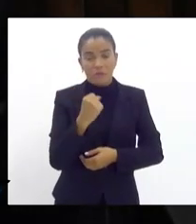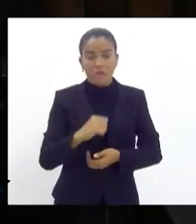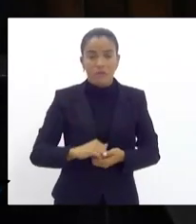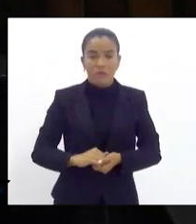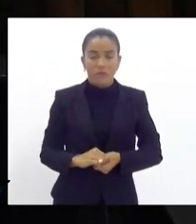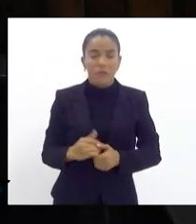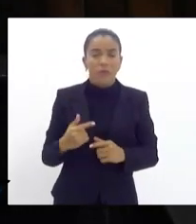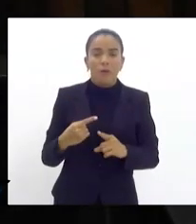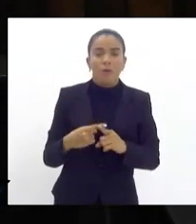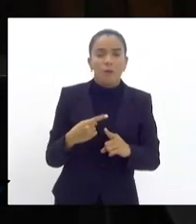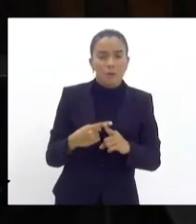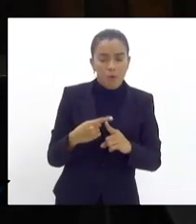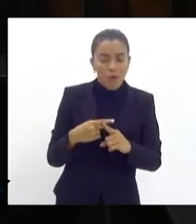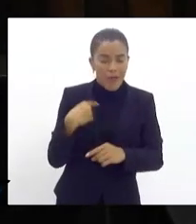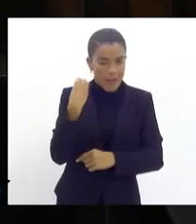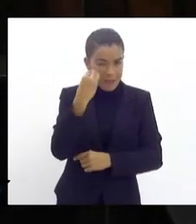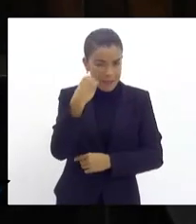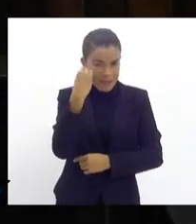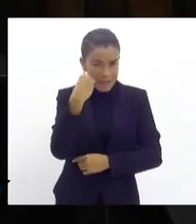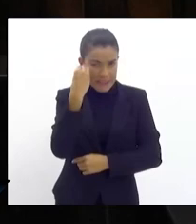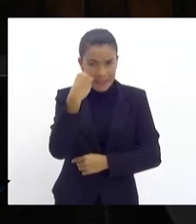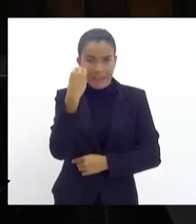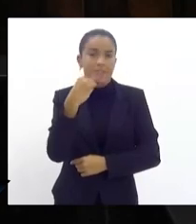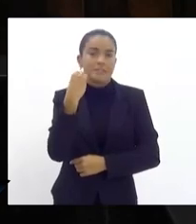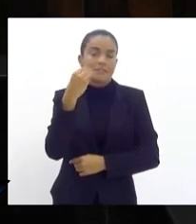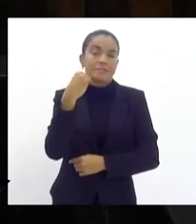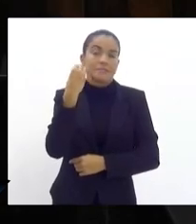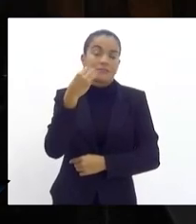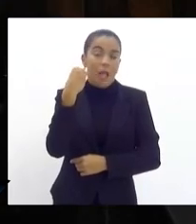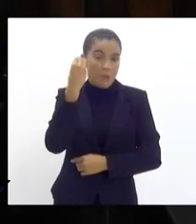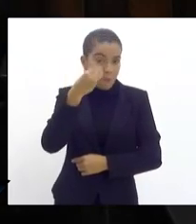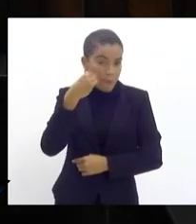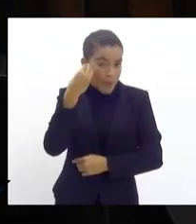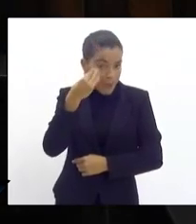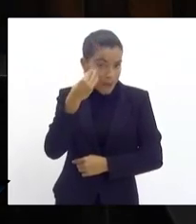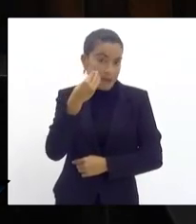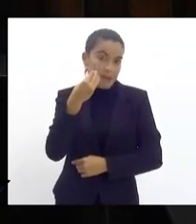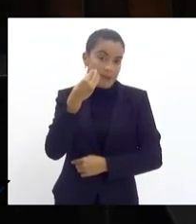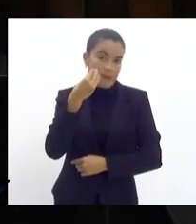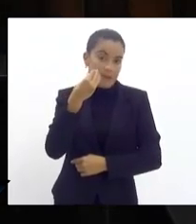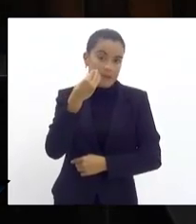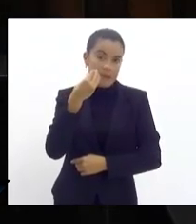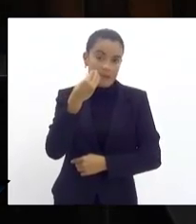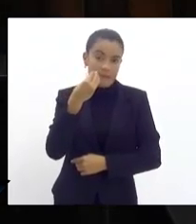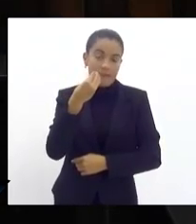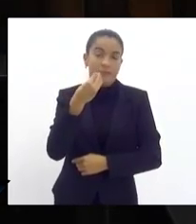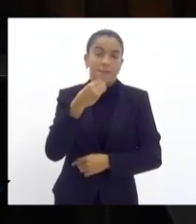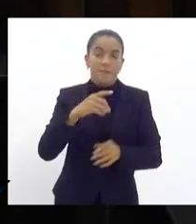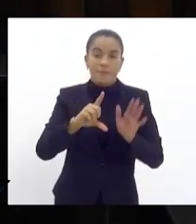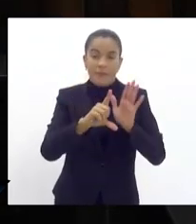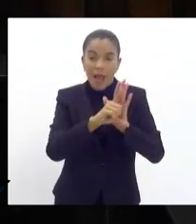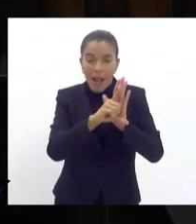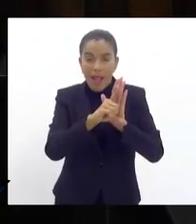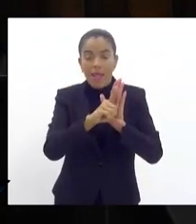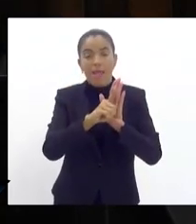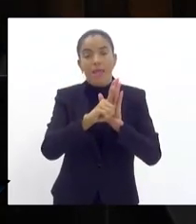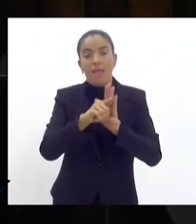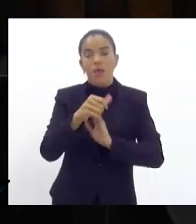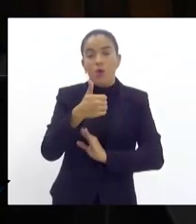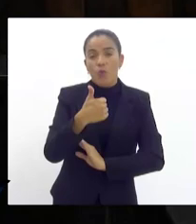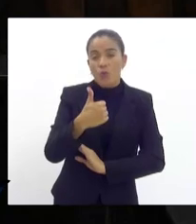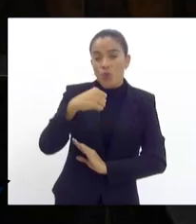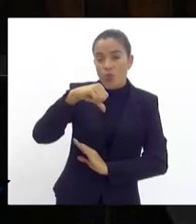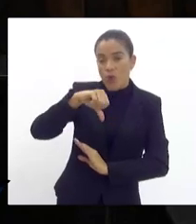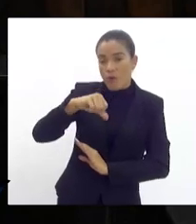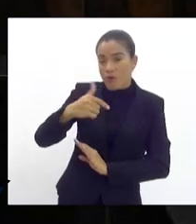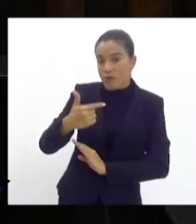Porque a experiência, a experiência das leis complementares 192 e